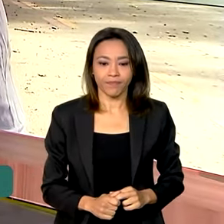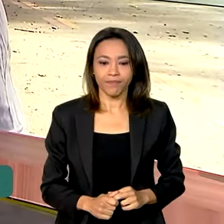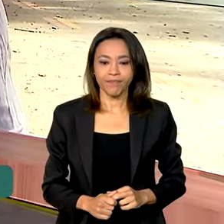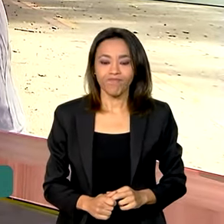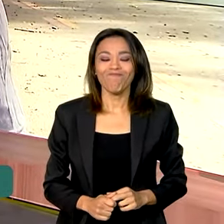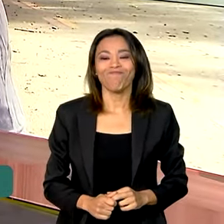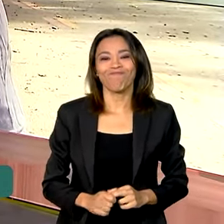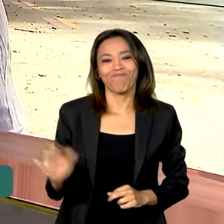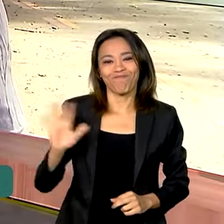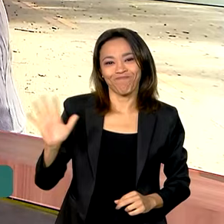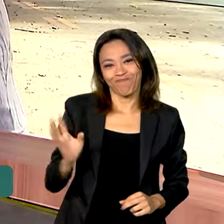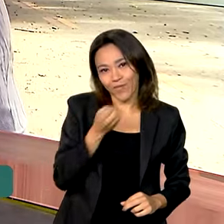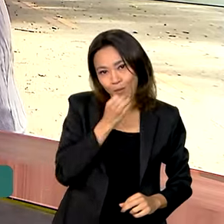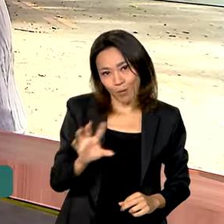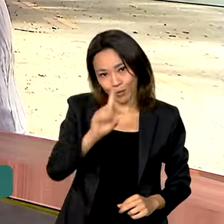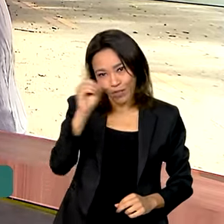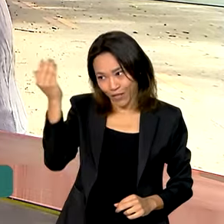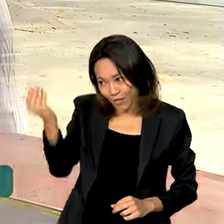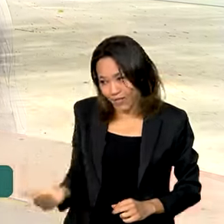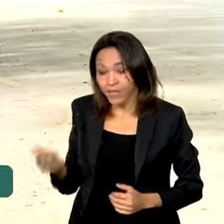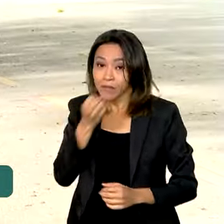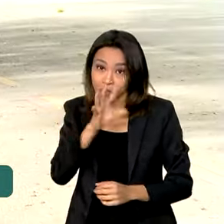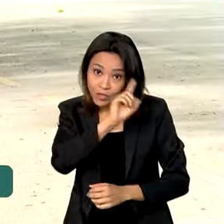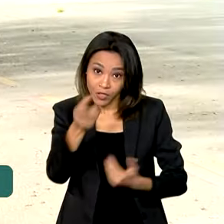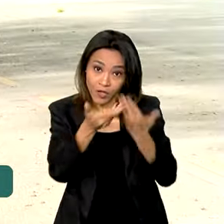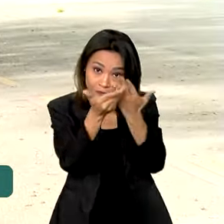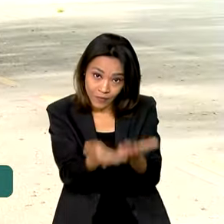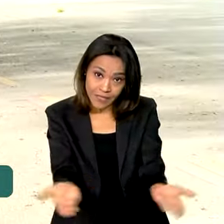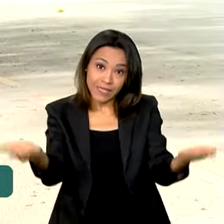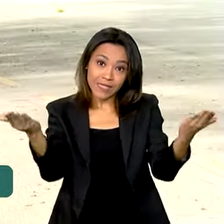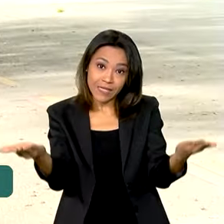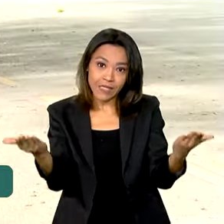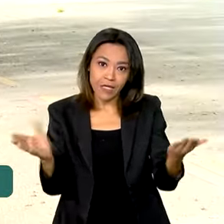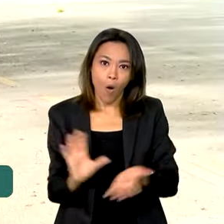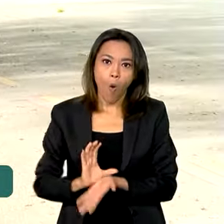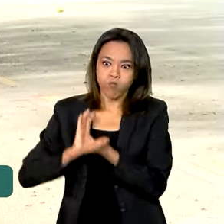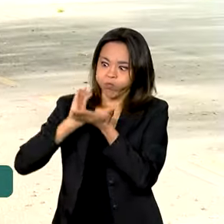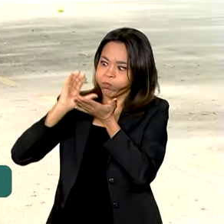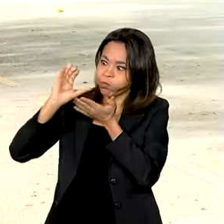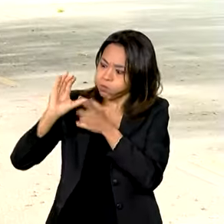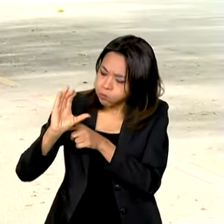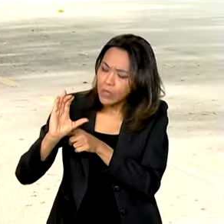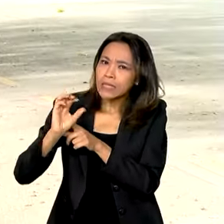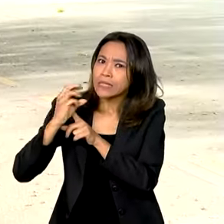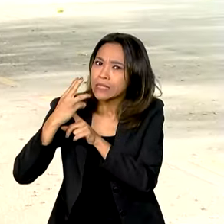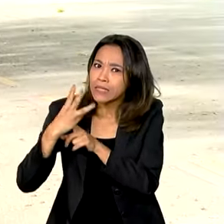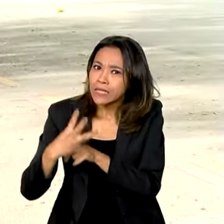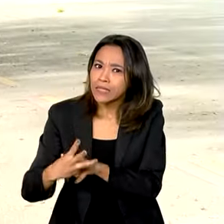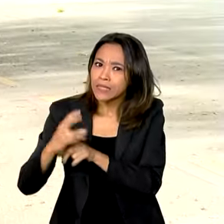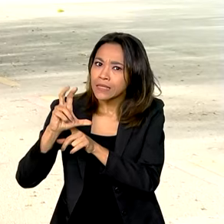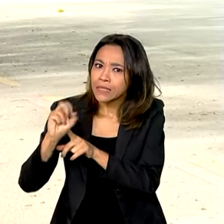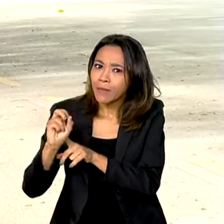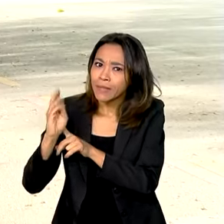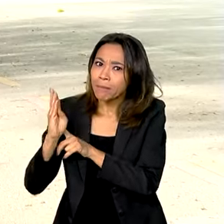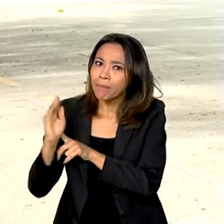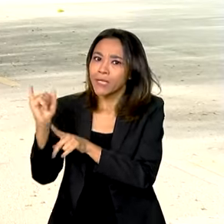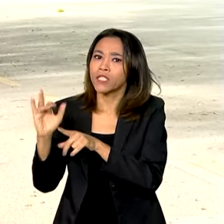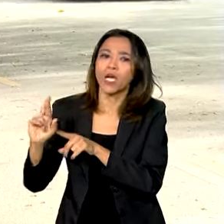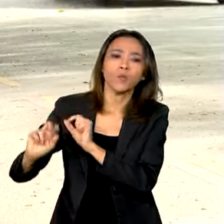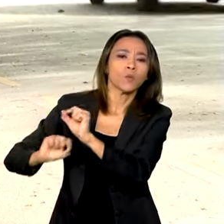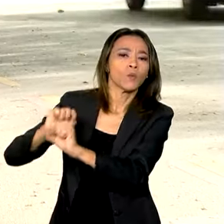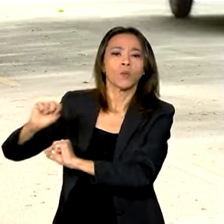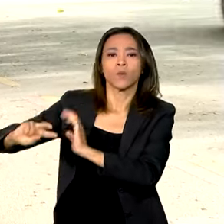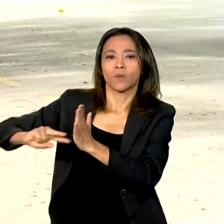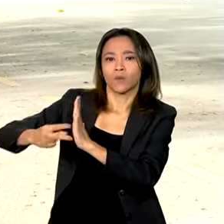Oi, Vanessa. Bom dia a você, bom dia a todos. Esse montante de quase 350 bilhões de reais representa